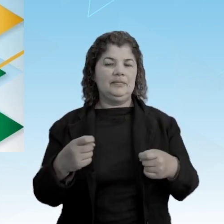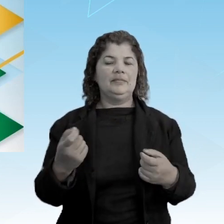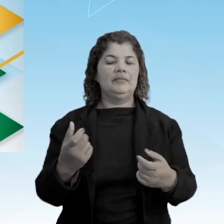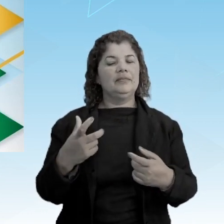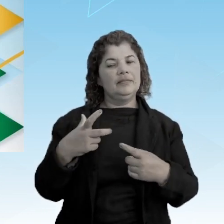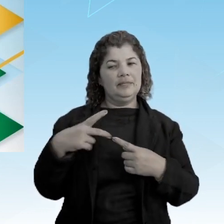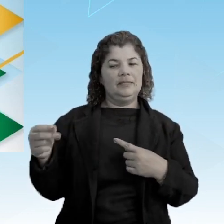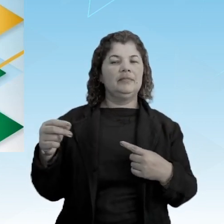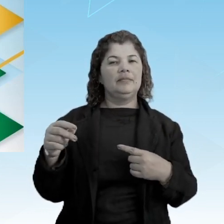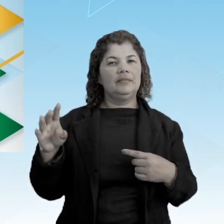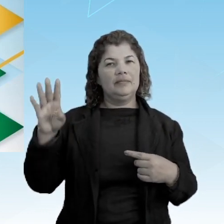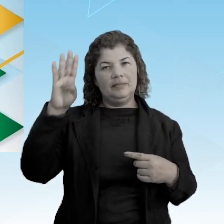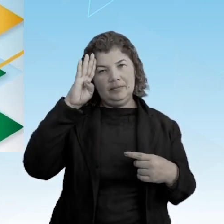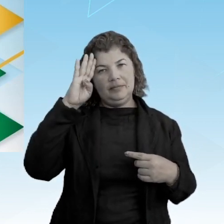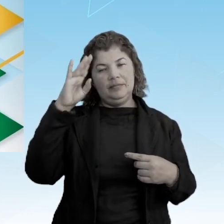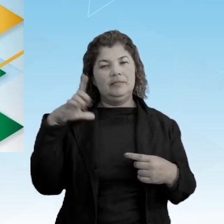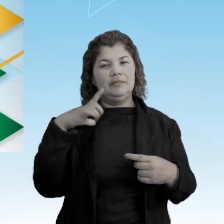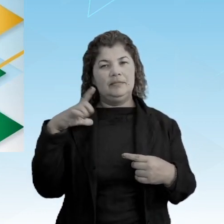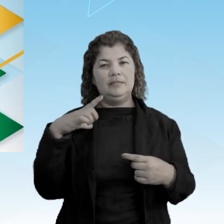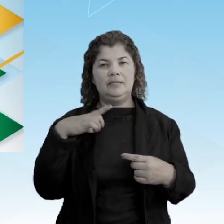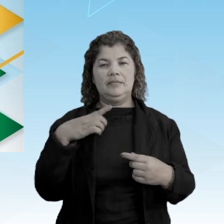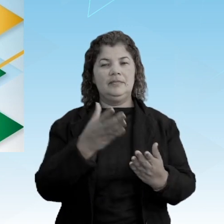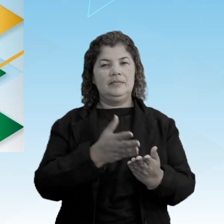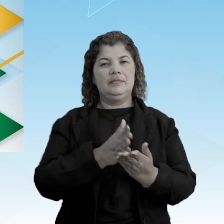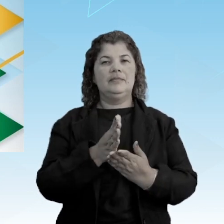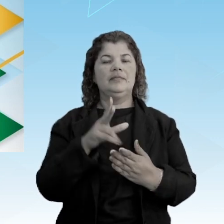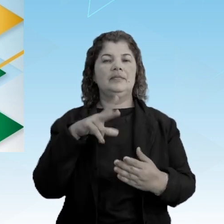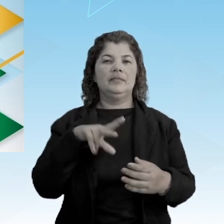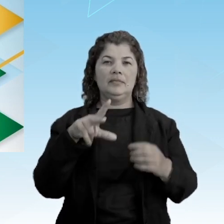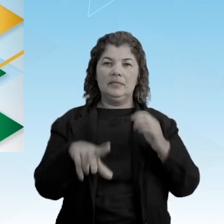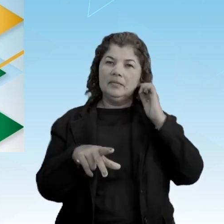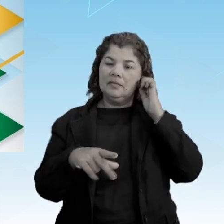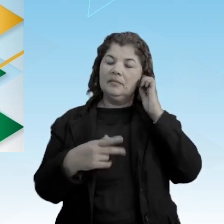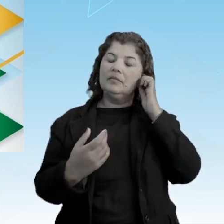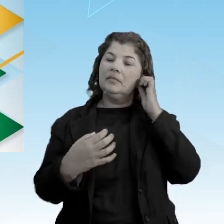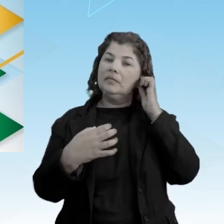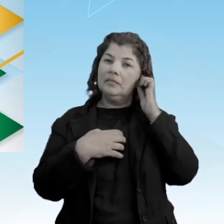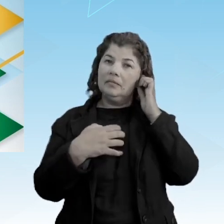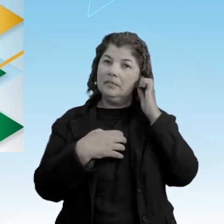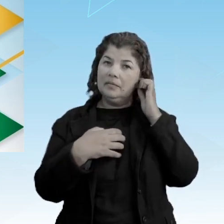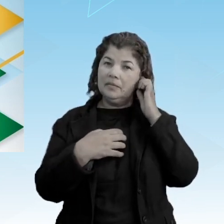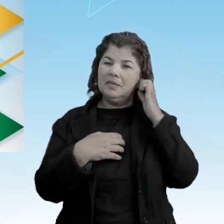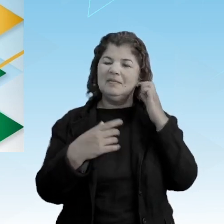fiéis a Portugal. Na Bahia, depois de vários